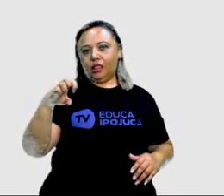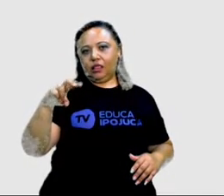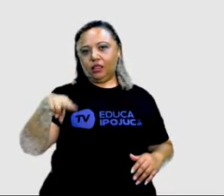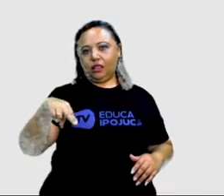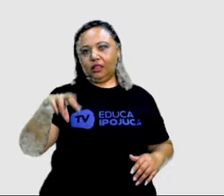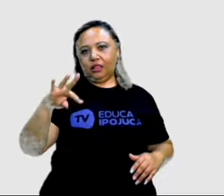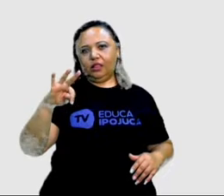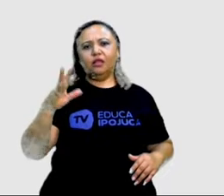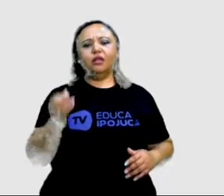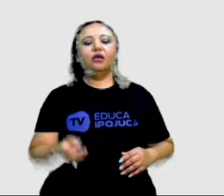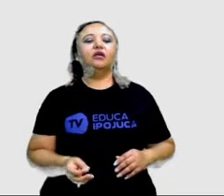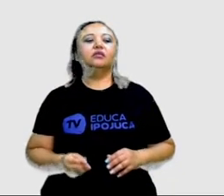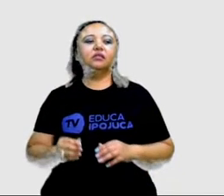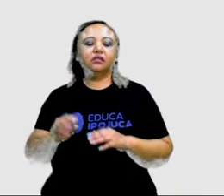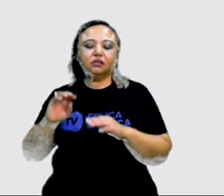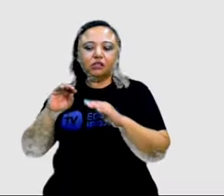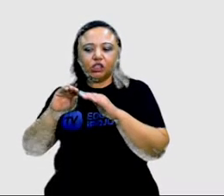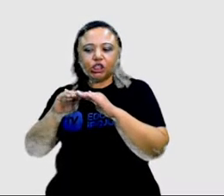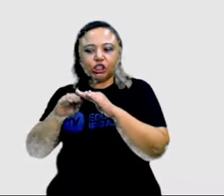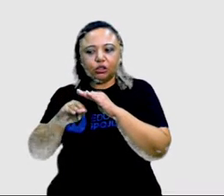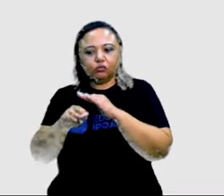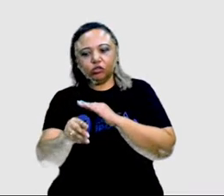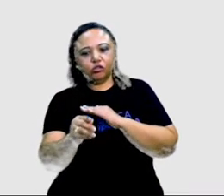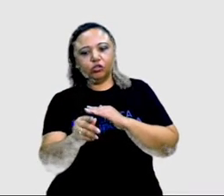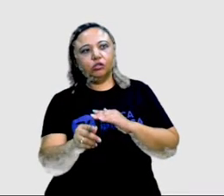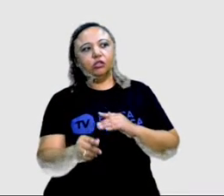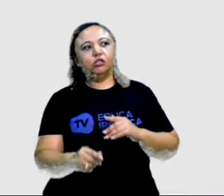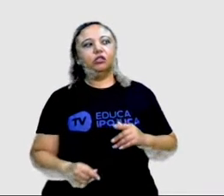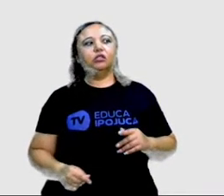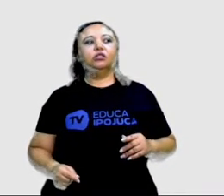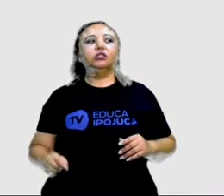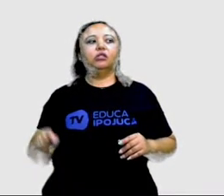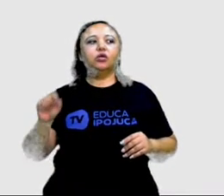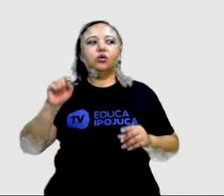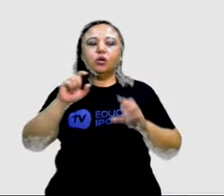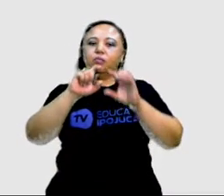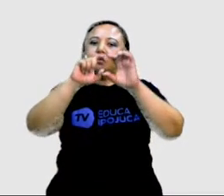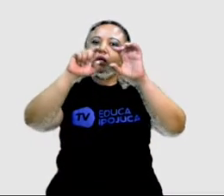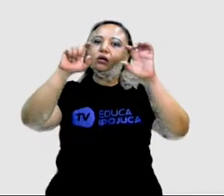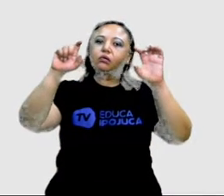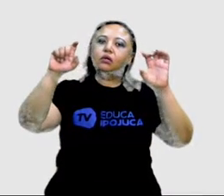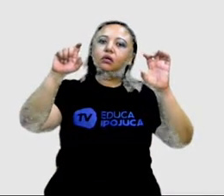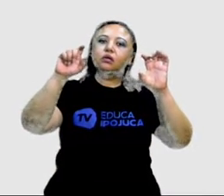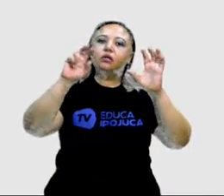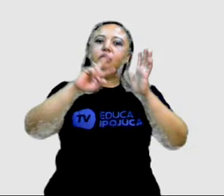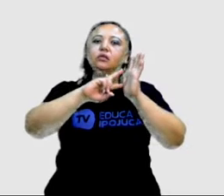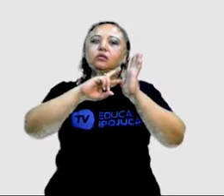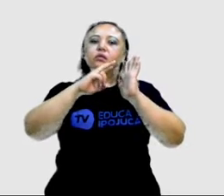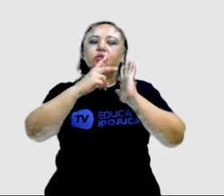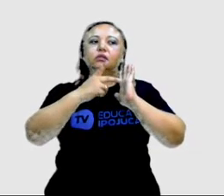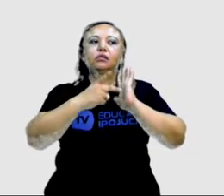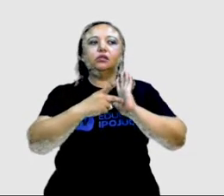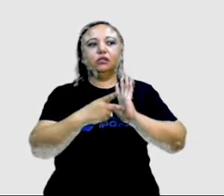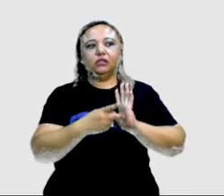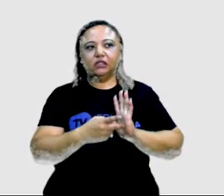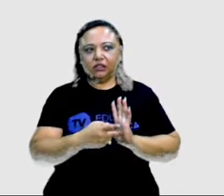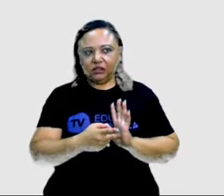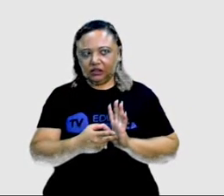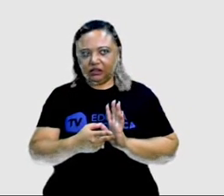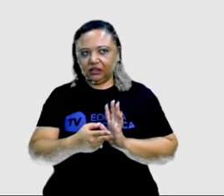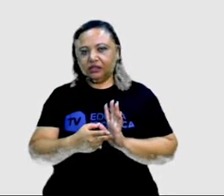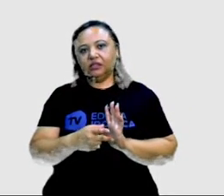lendo aquele texto, aí como eu não entendo o que é sorrateiramente, aí a mensagem que o texto quer